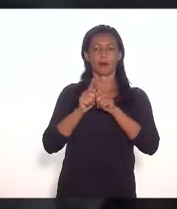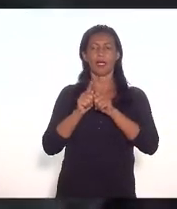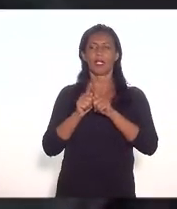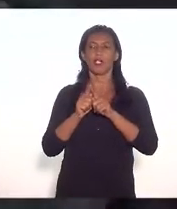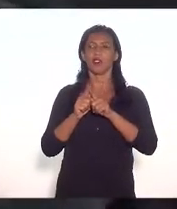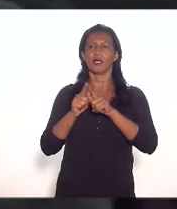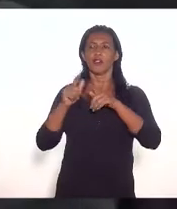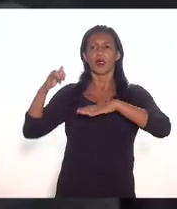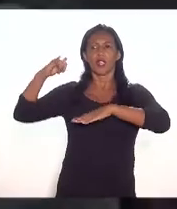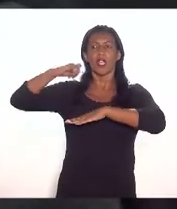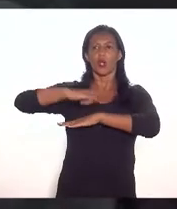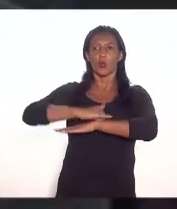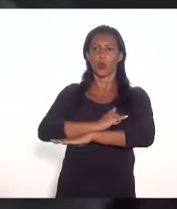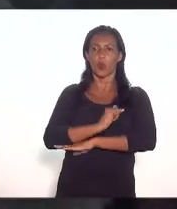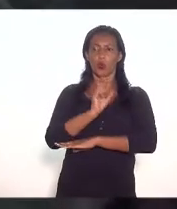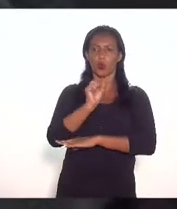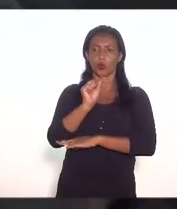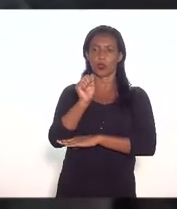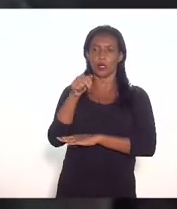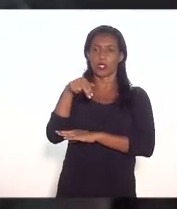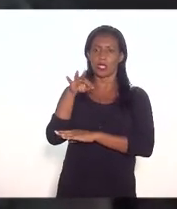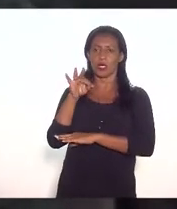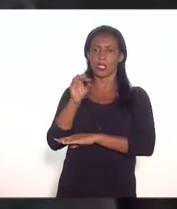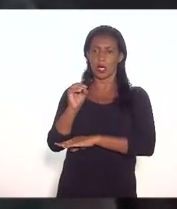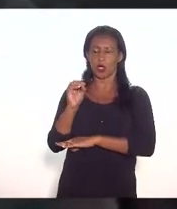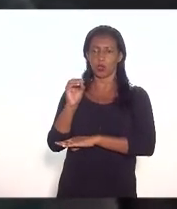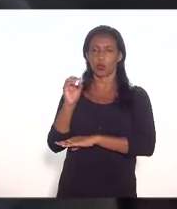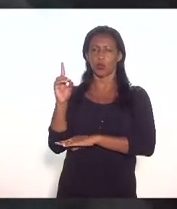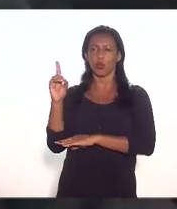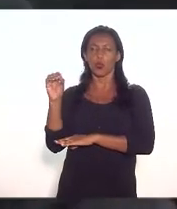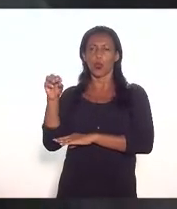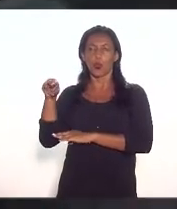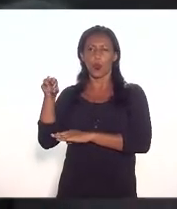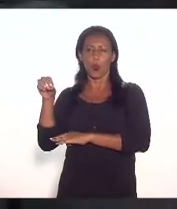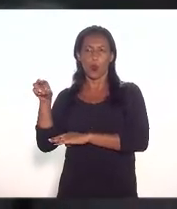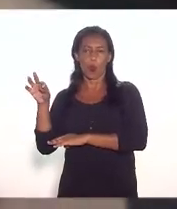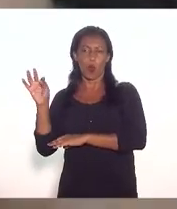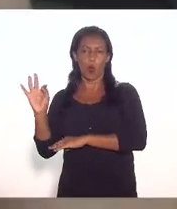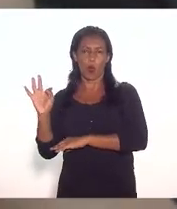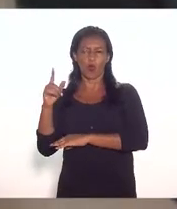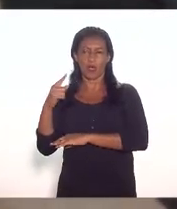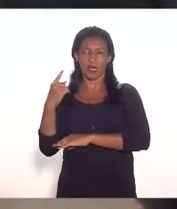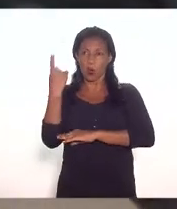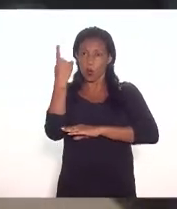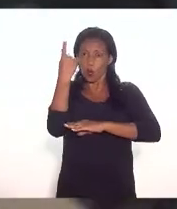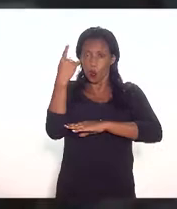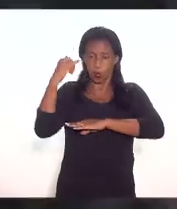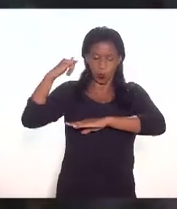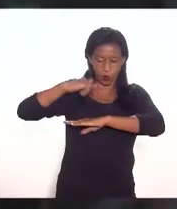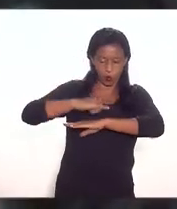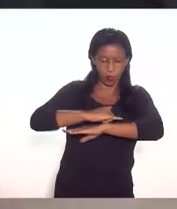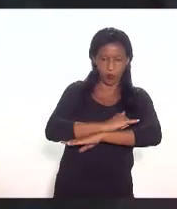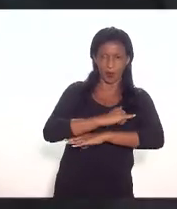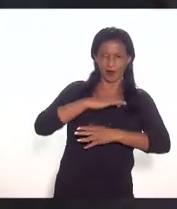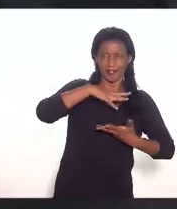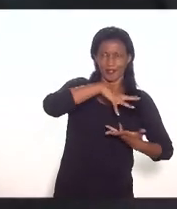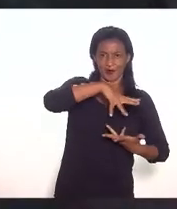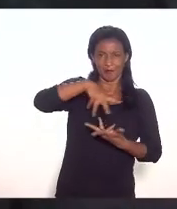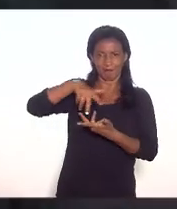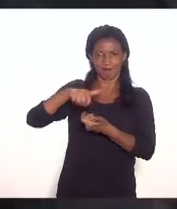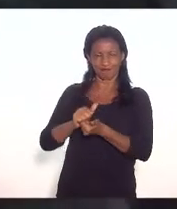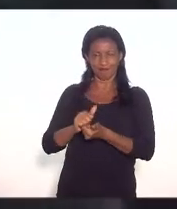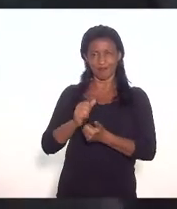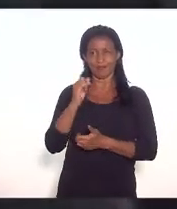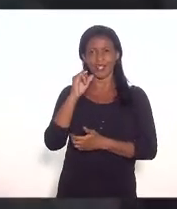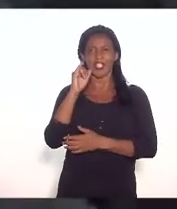Dumont um um polo internacional aí você já tinha uma isonomia direta no processo e aí 7% aqui